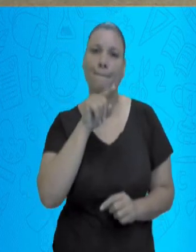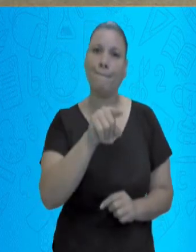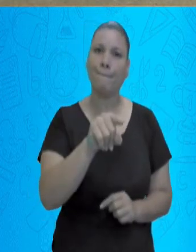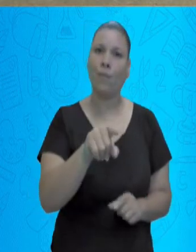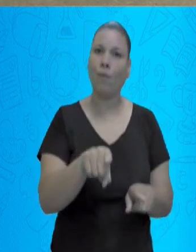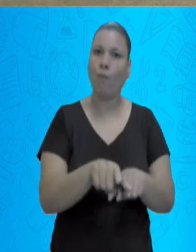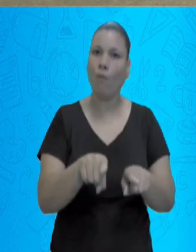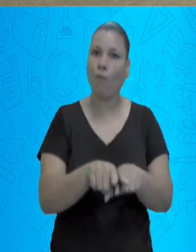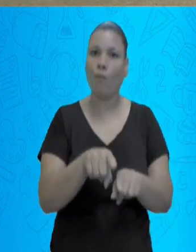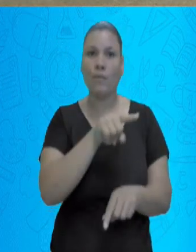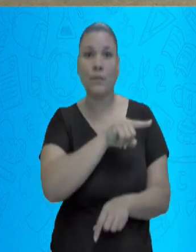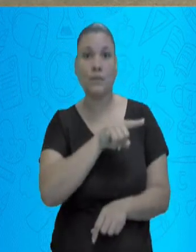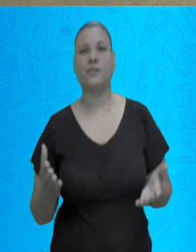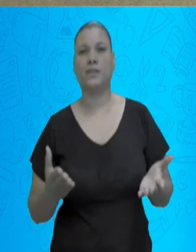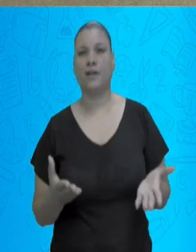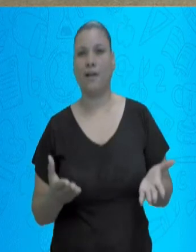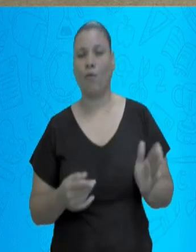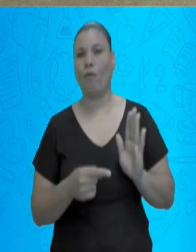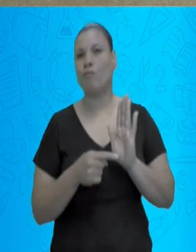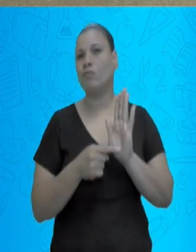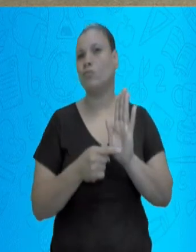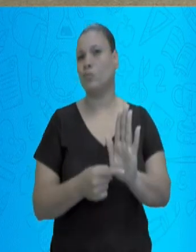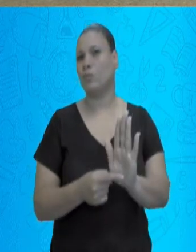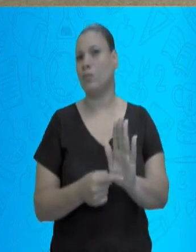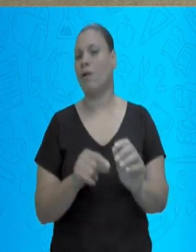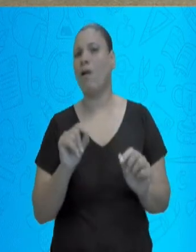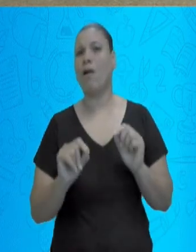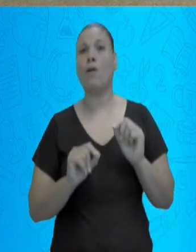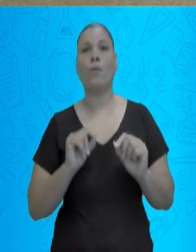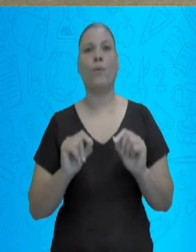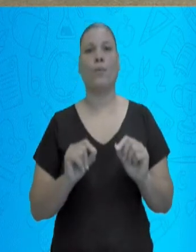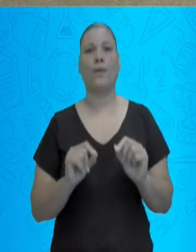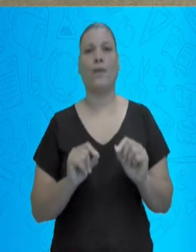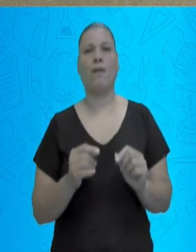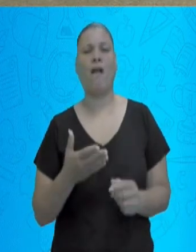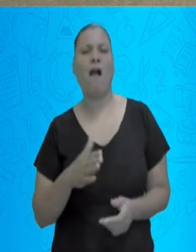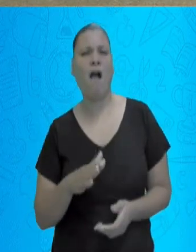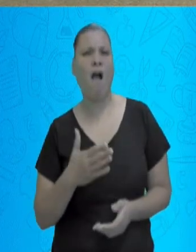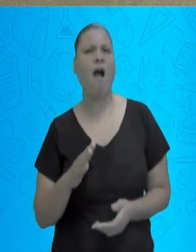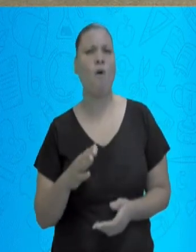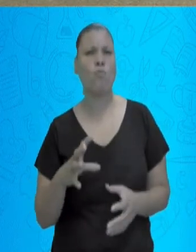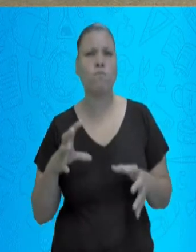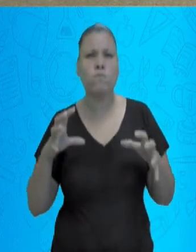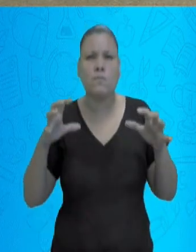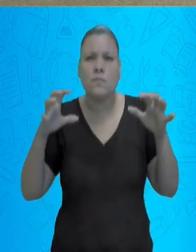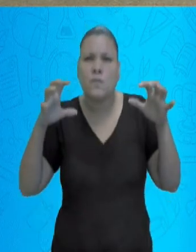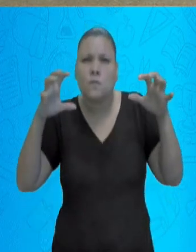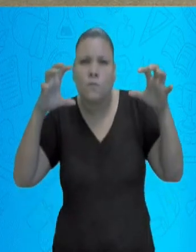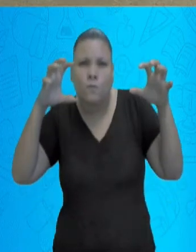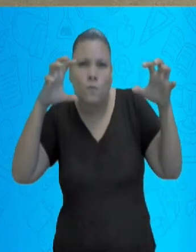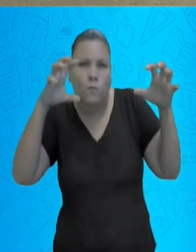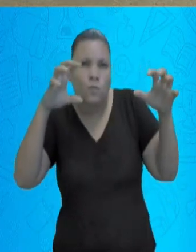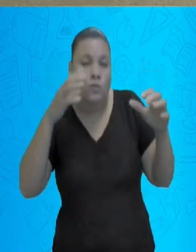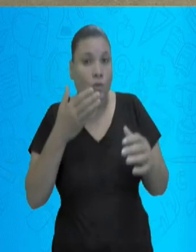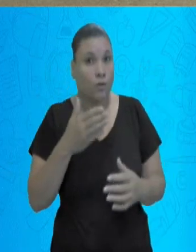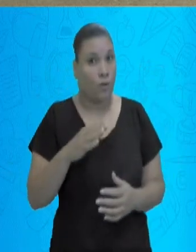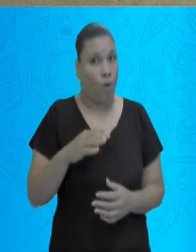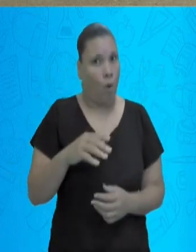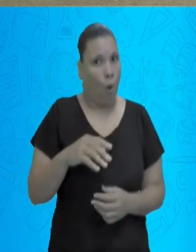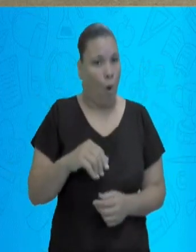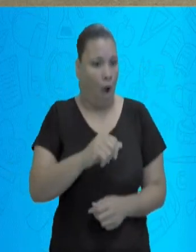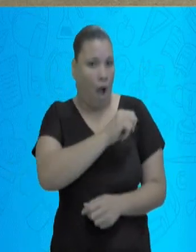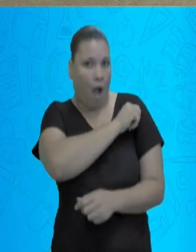Mas nenhum monstro é bonito, né? Vamos lá. Agora, eu vou mostrar pra vocês os monstros que os meus alunos fizeram.